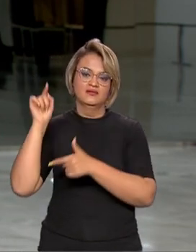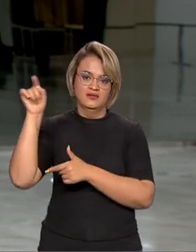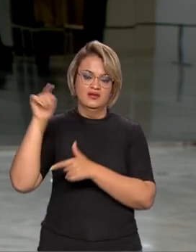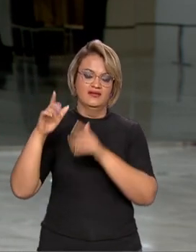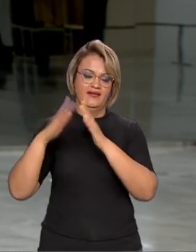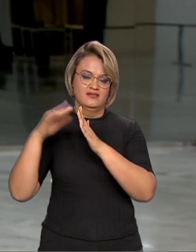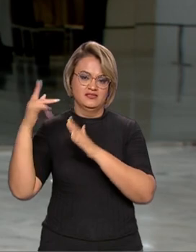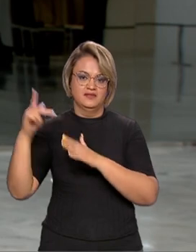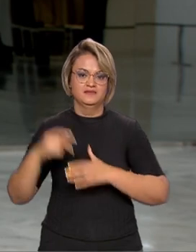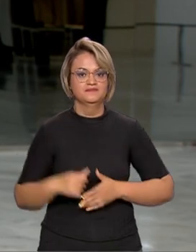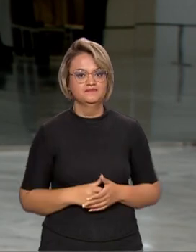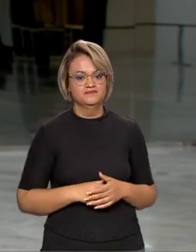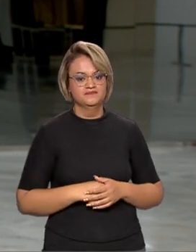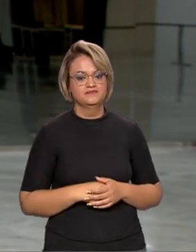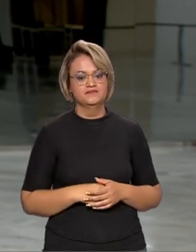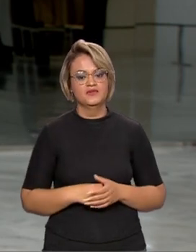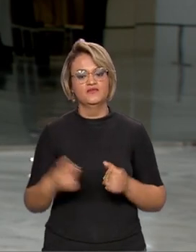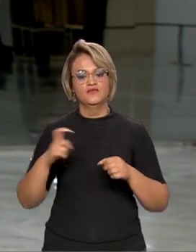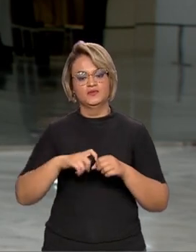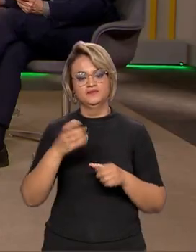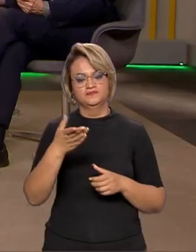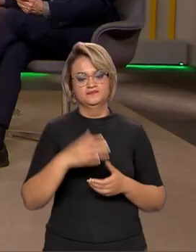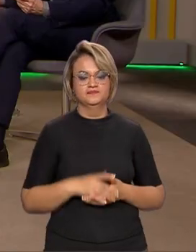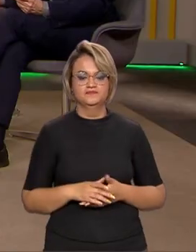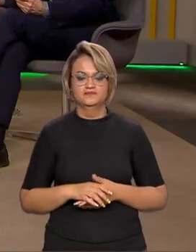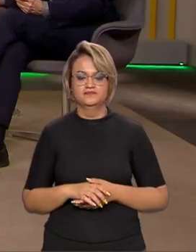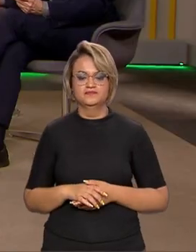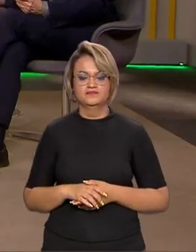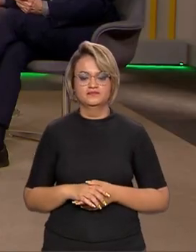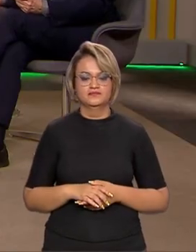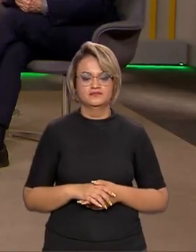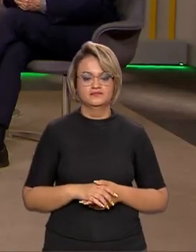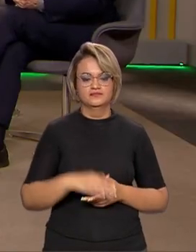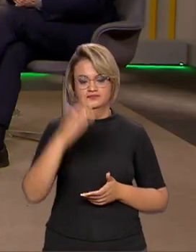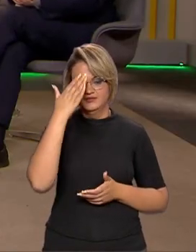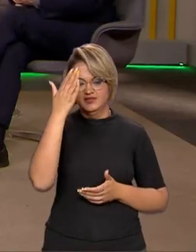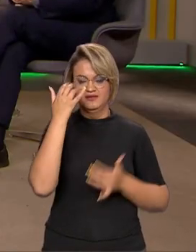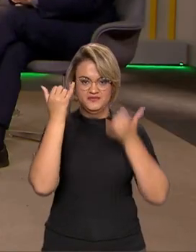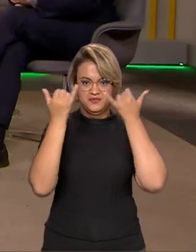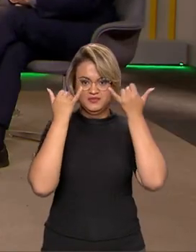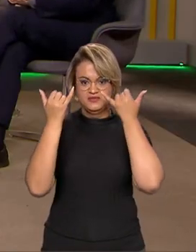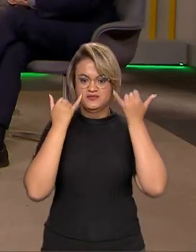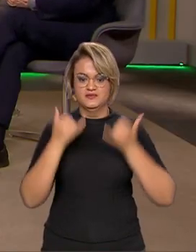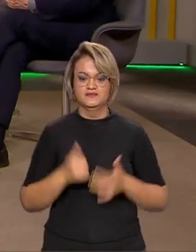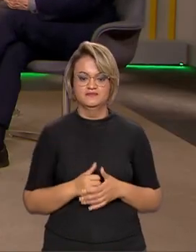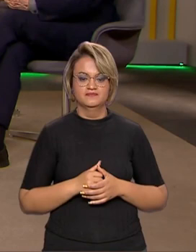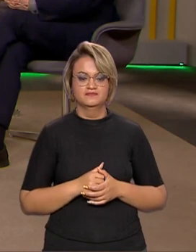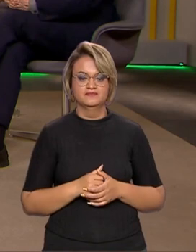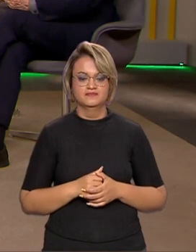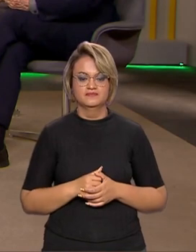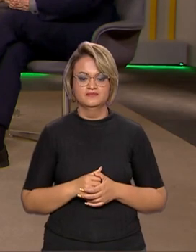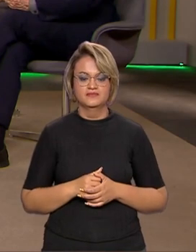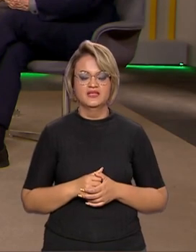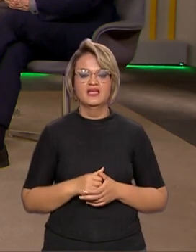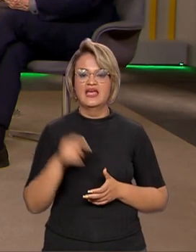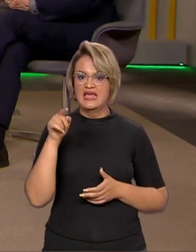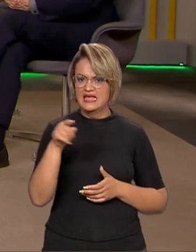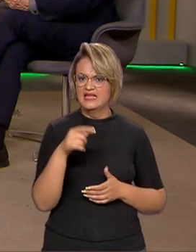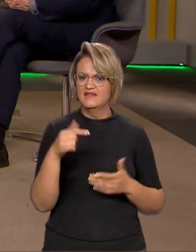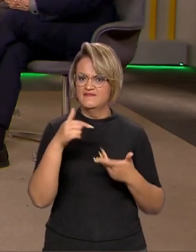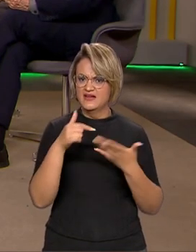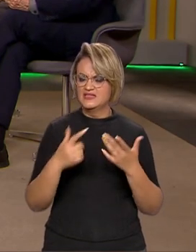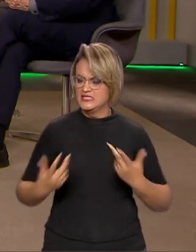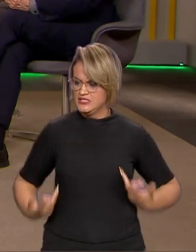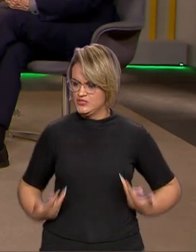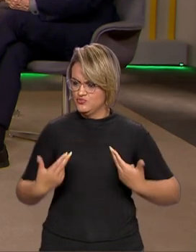do Palácio da Alvorada. Volto com vocês do estúdio. Obrigada, Gabriela, pelas informações ao vivo e mesmo depois desse procedimento,